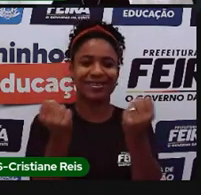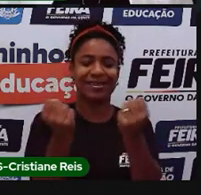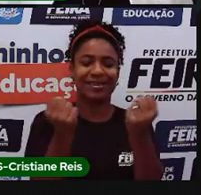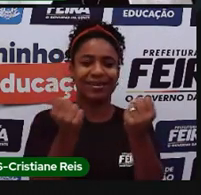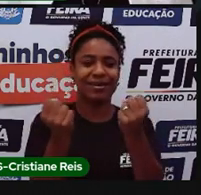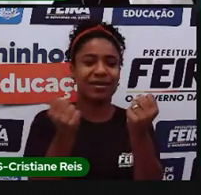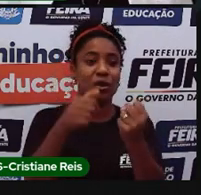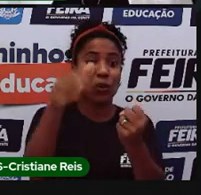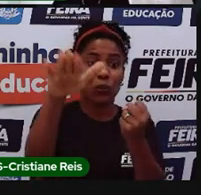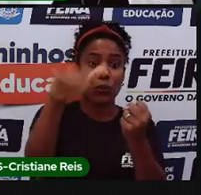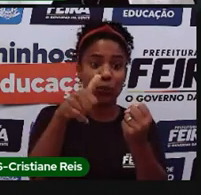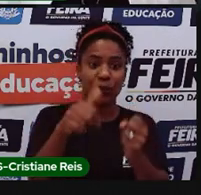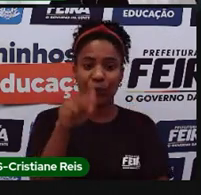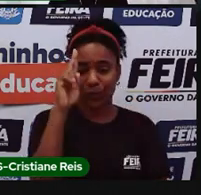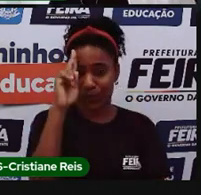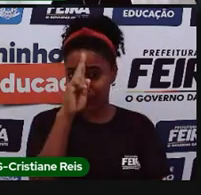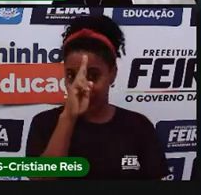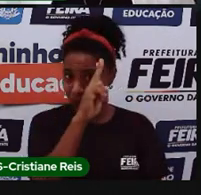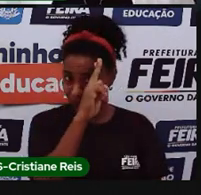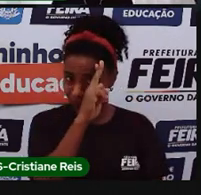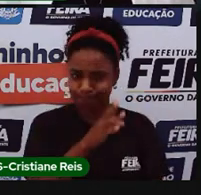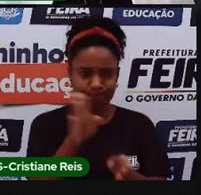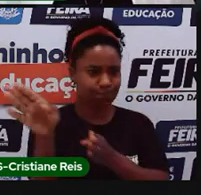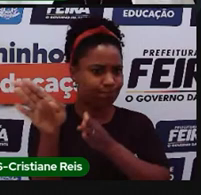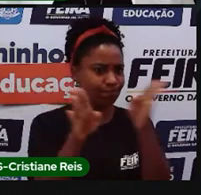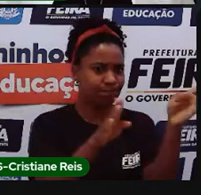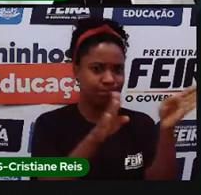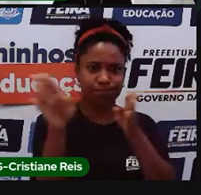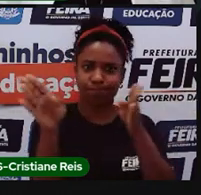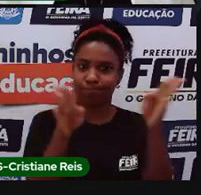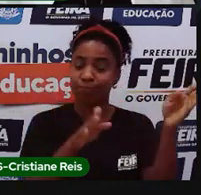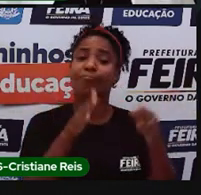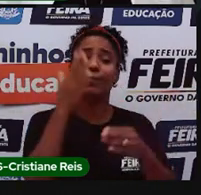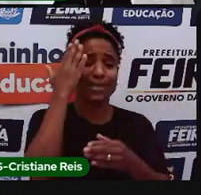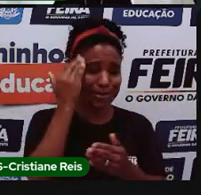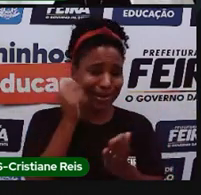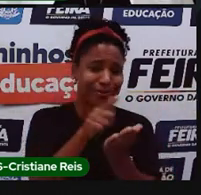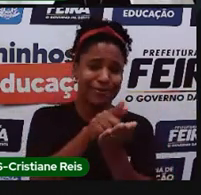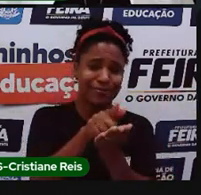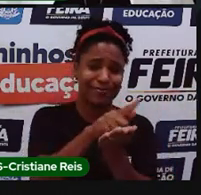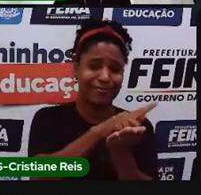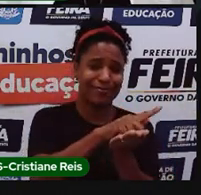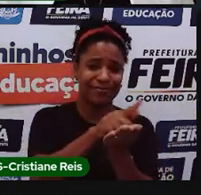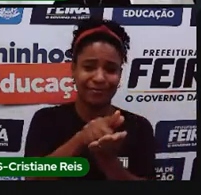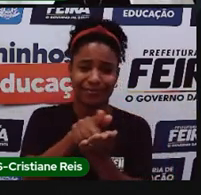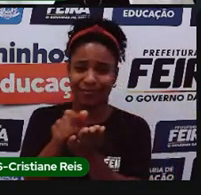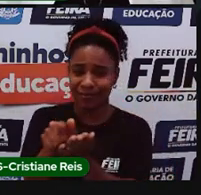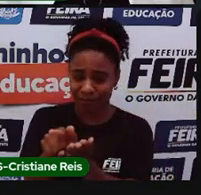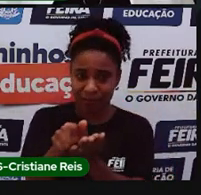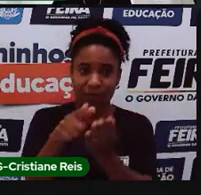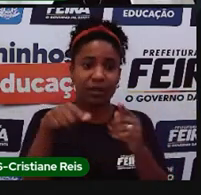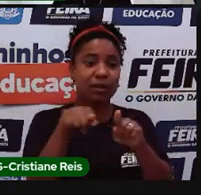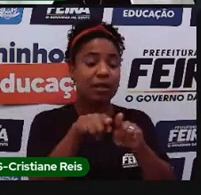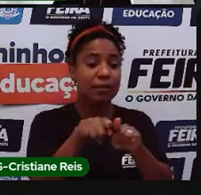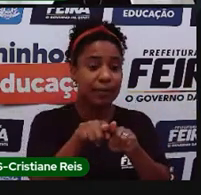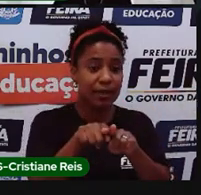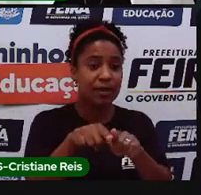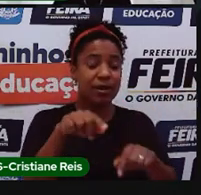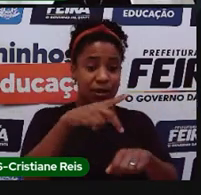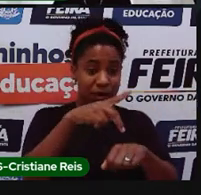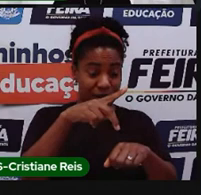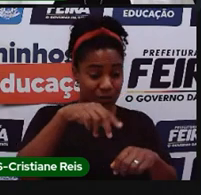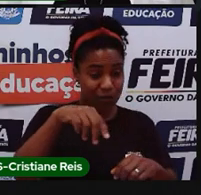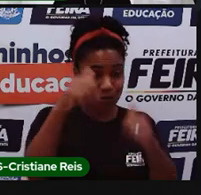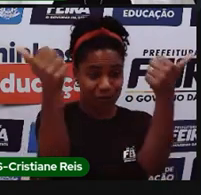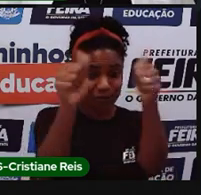traçados, eles estejam atualizados, né. Mapas topográficos que estudo relevo em níveis de altura, que é, né, o